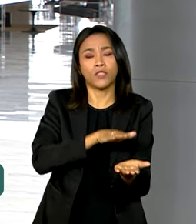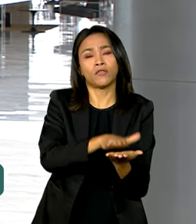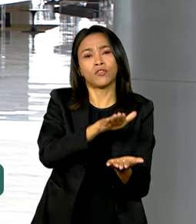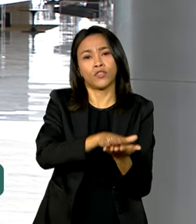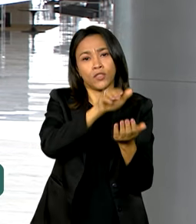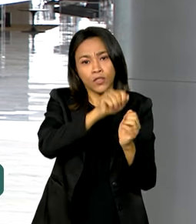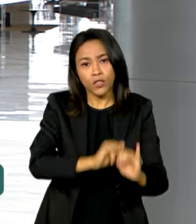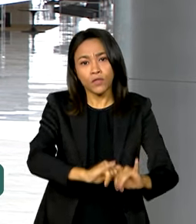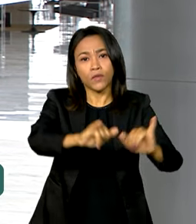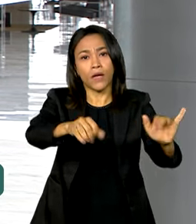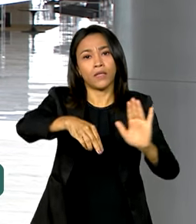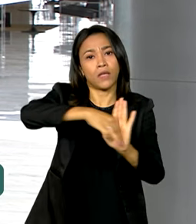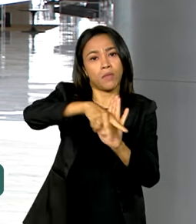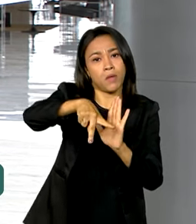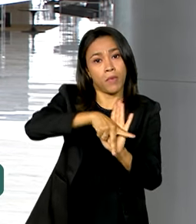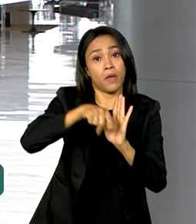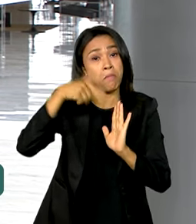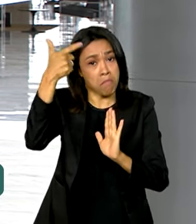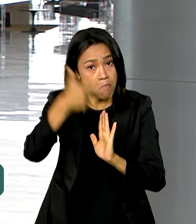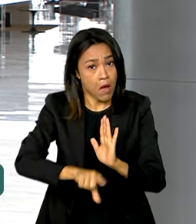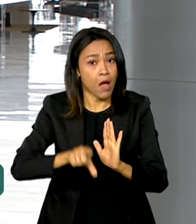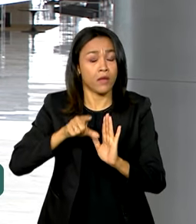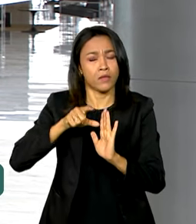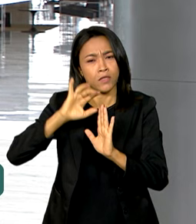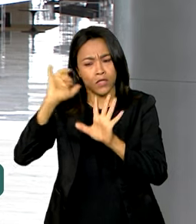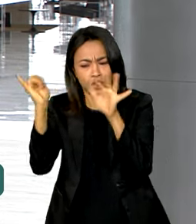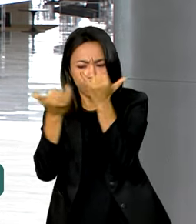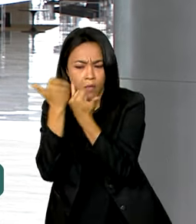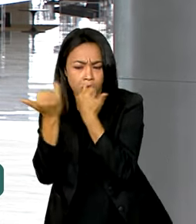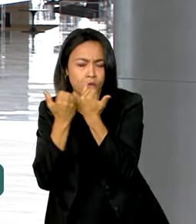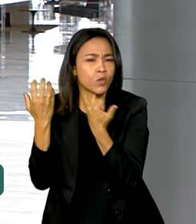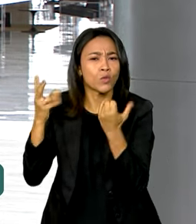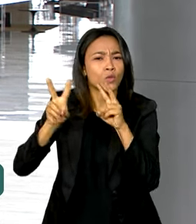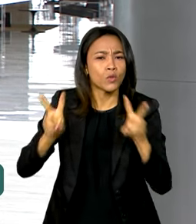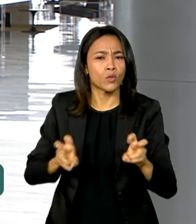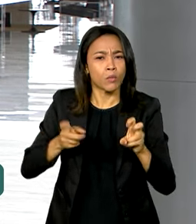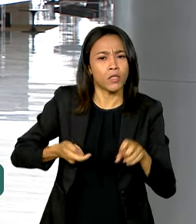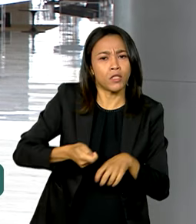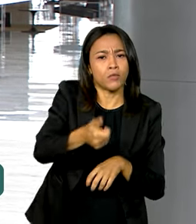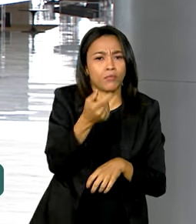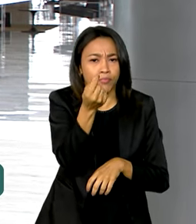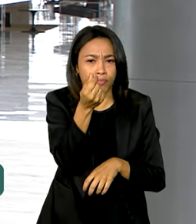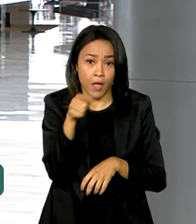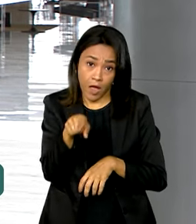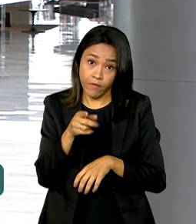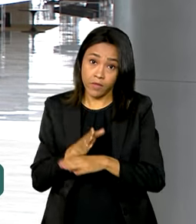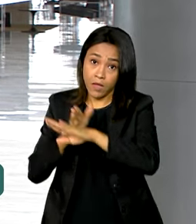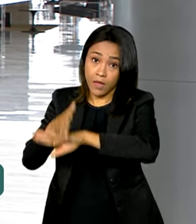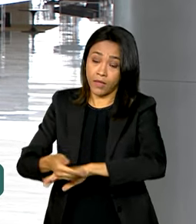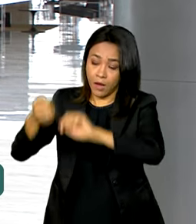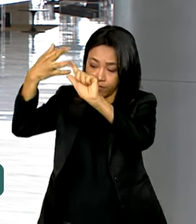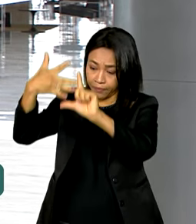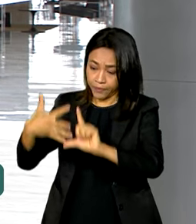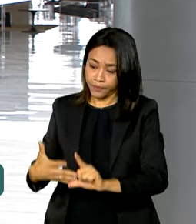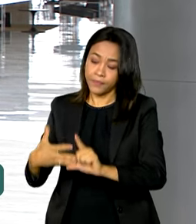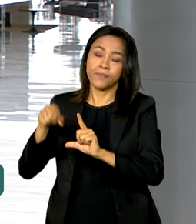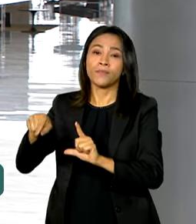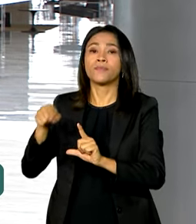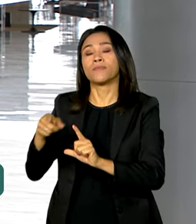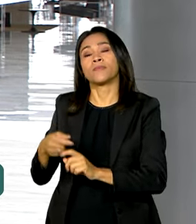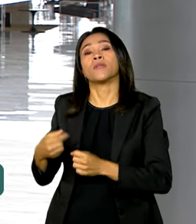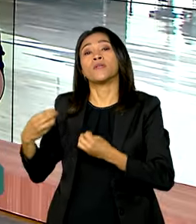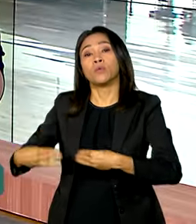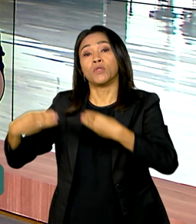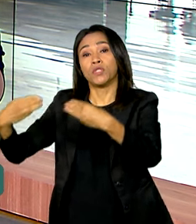medida provisória. Para mais informações sobre a concessão do auxílio, basta acessar o site do Ministério da Pesca e Aquicultura.